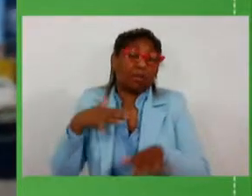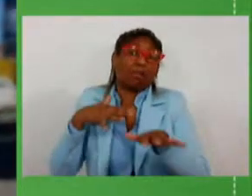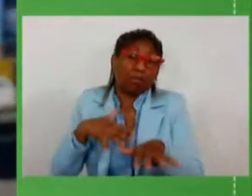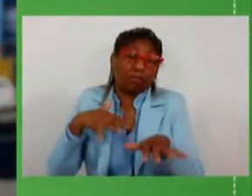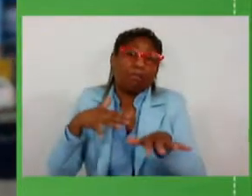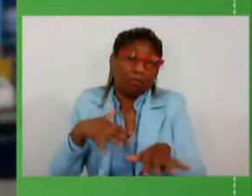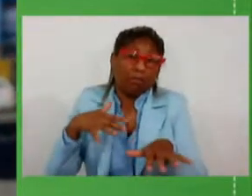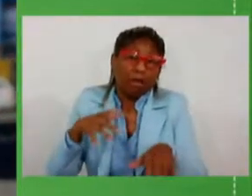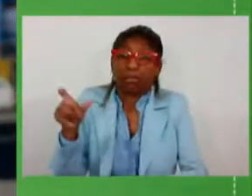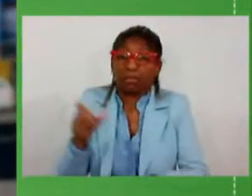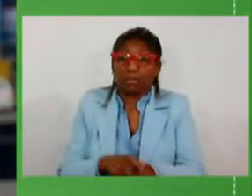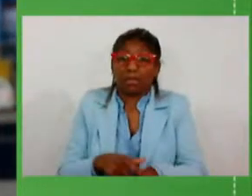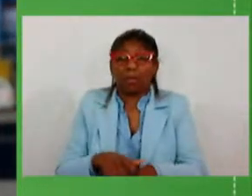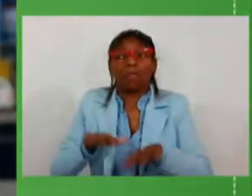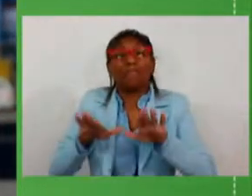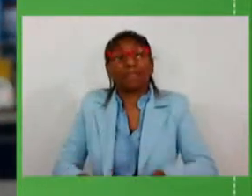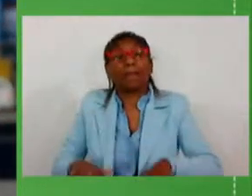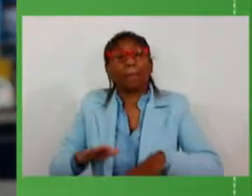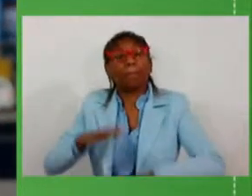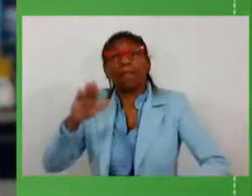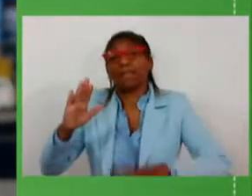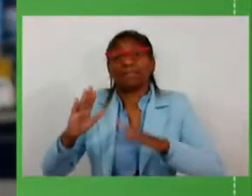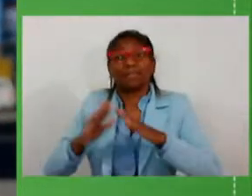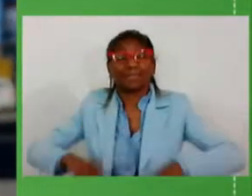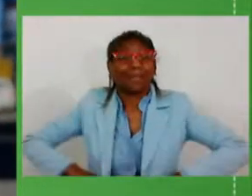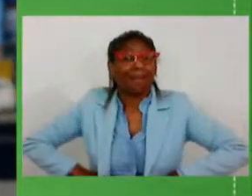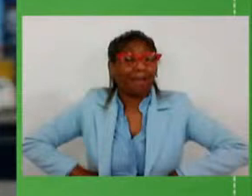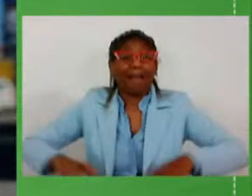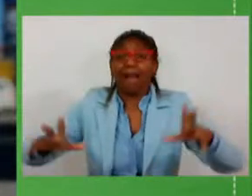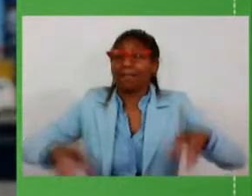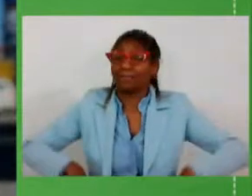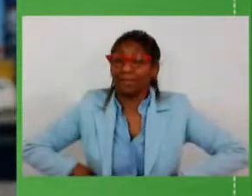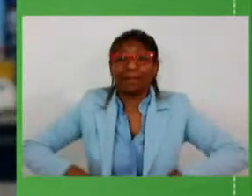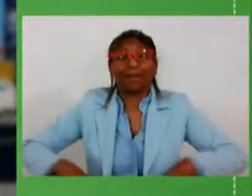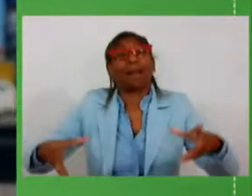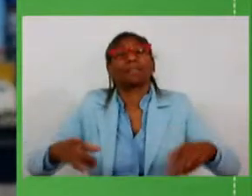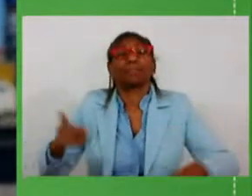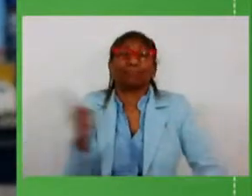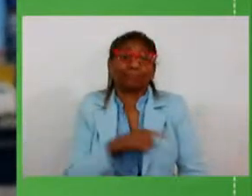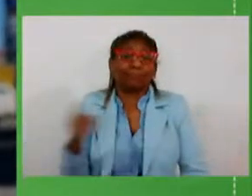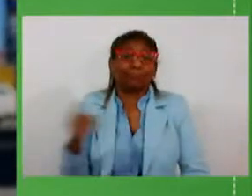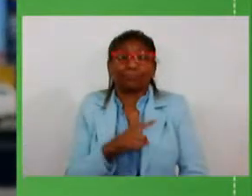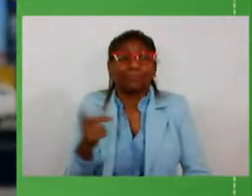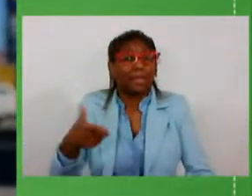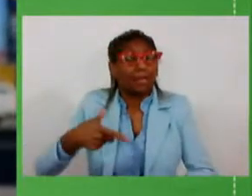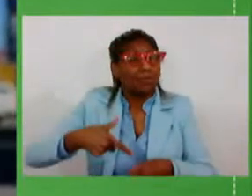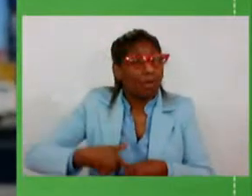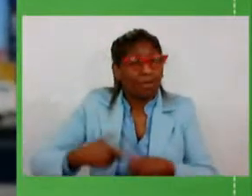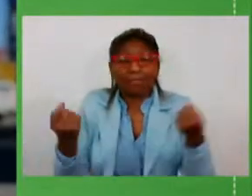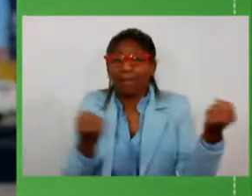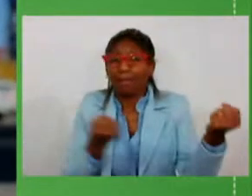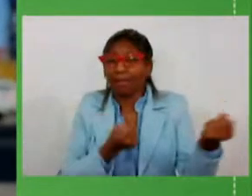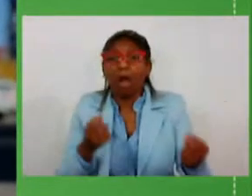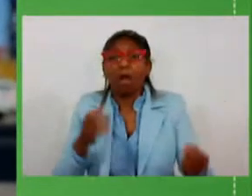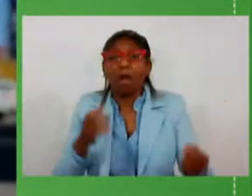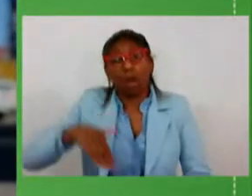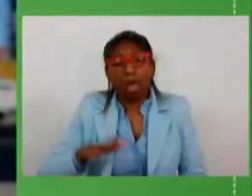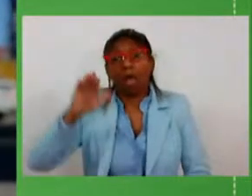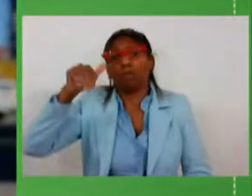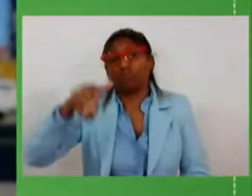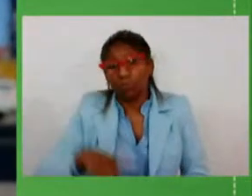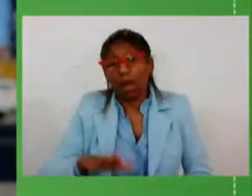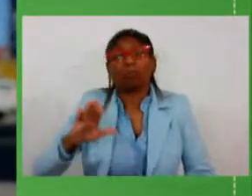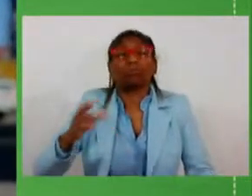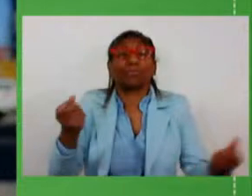mais em casa também e até com gastos que a gente acaba gastando com automóvel porque tem buraco aquela coisa toda então daí eu